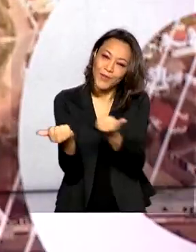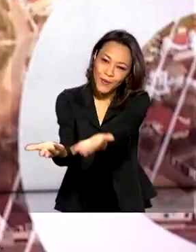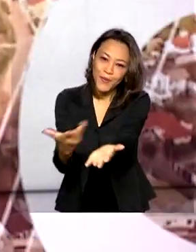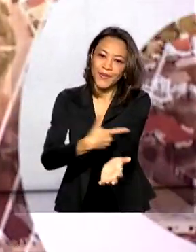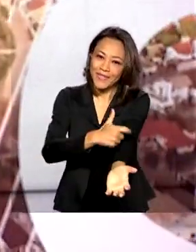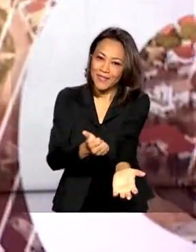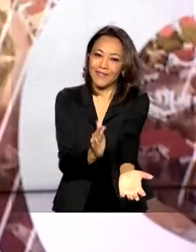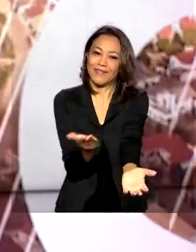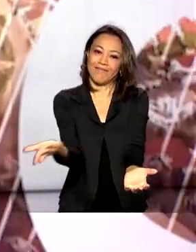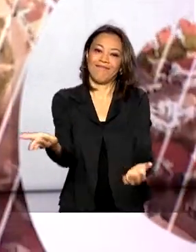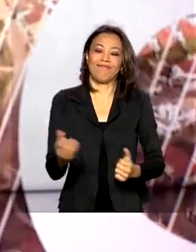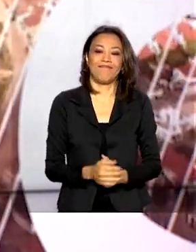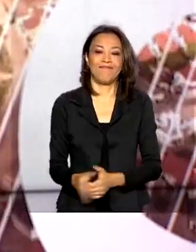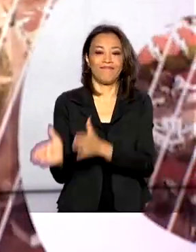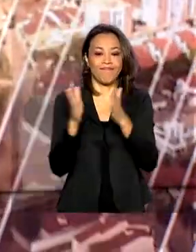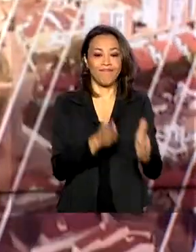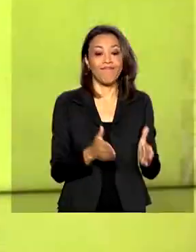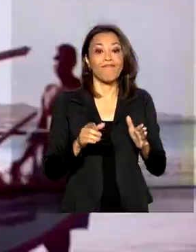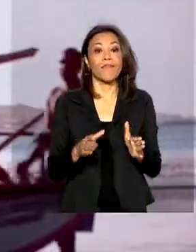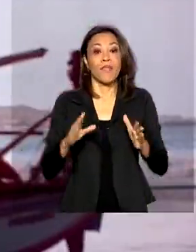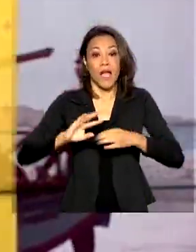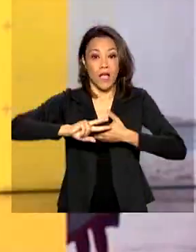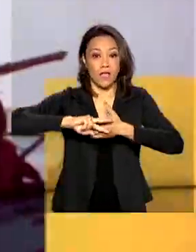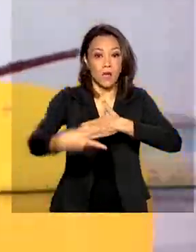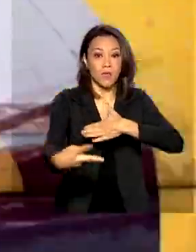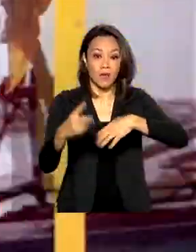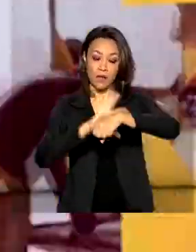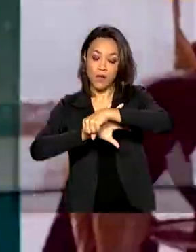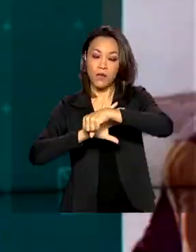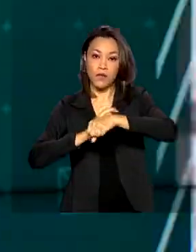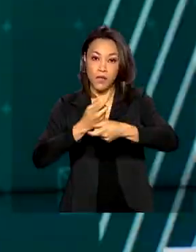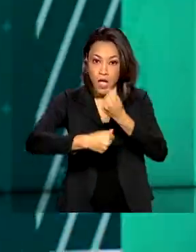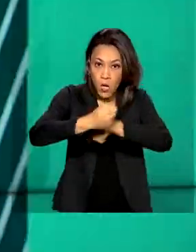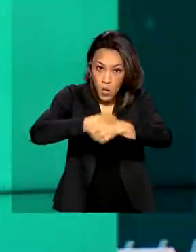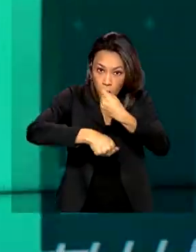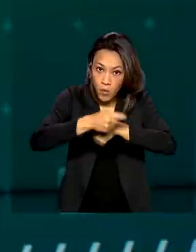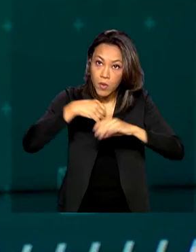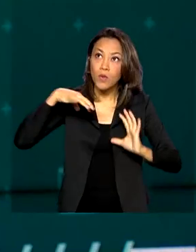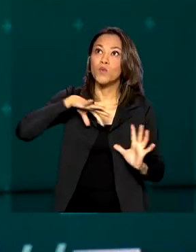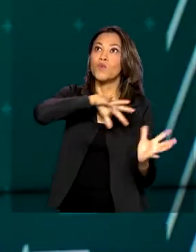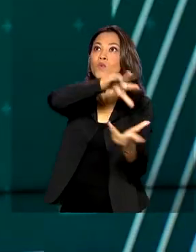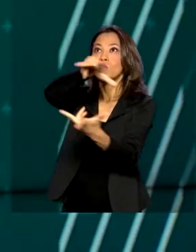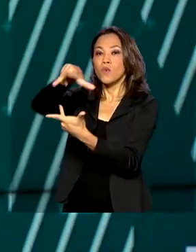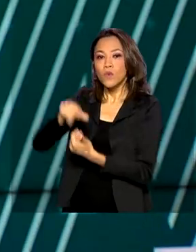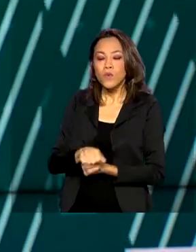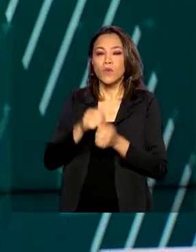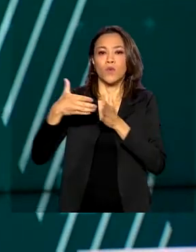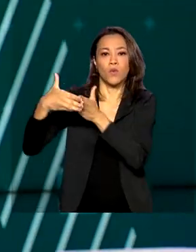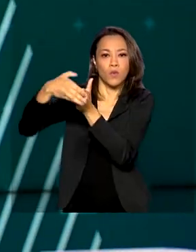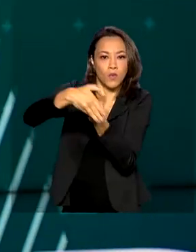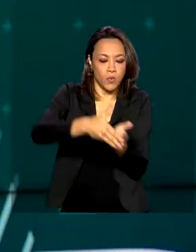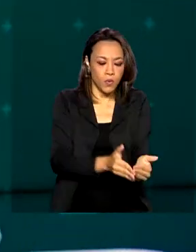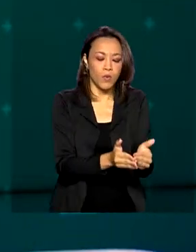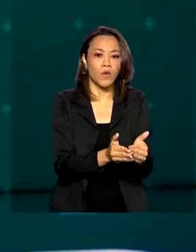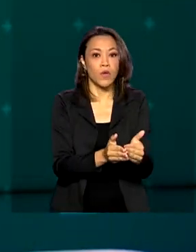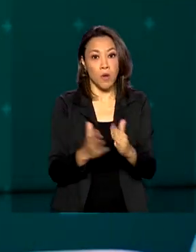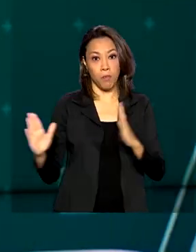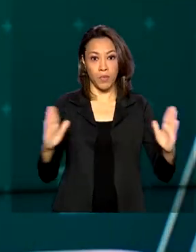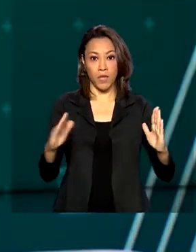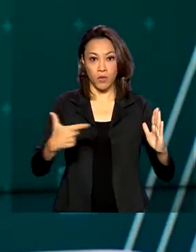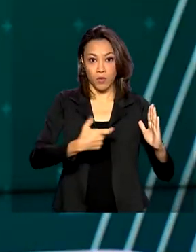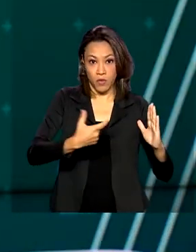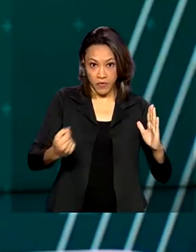Apesar dos impactos econômicos da pandemia ao redor do mundo, os portos públicos brasileiros fecharam 2020 com